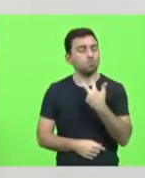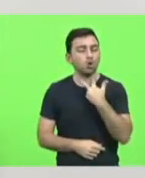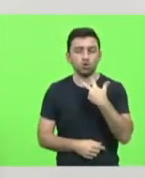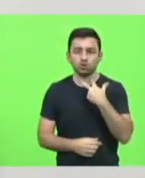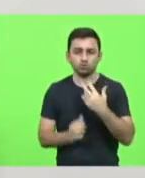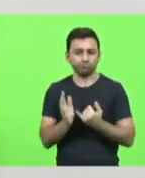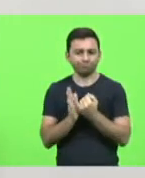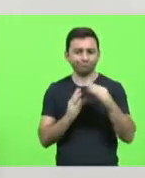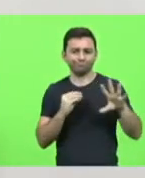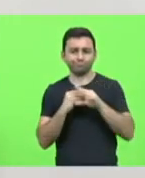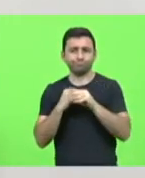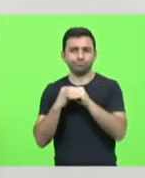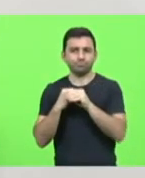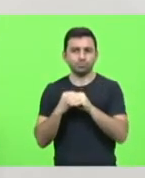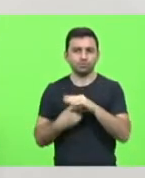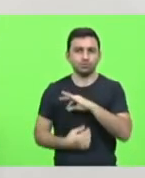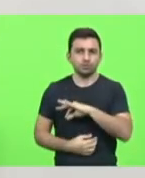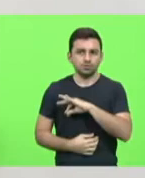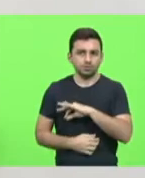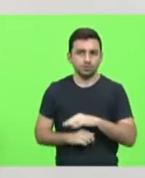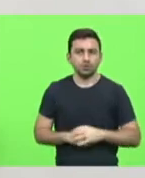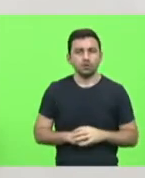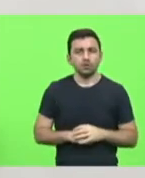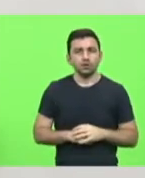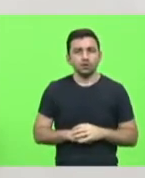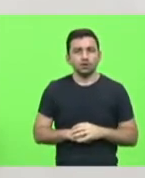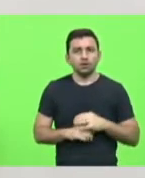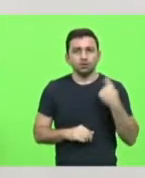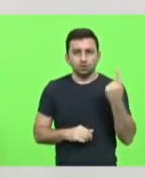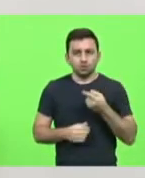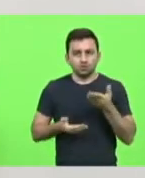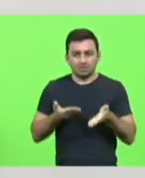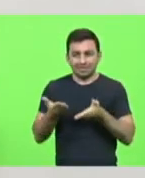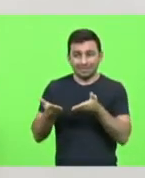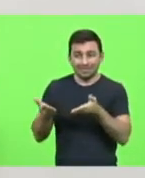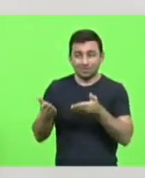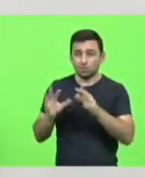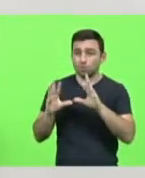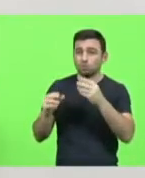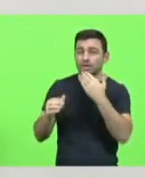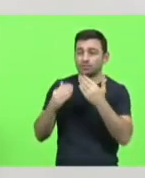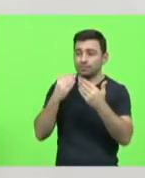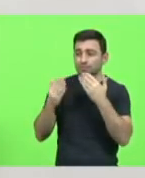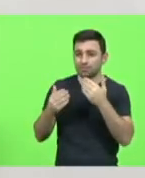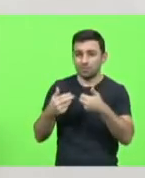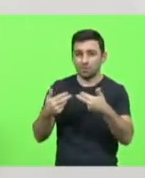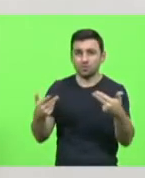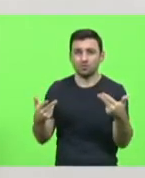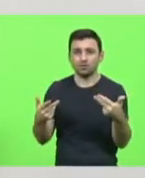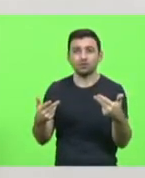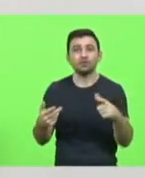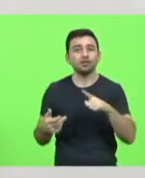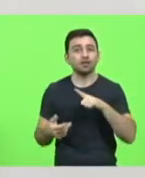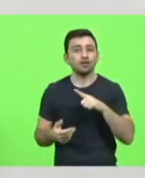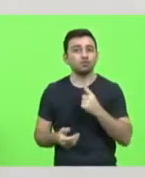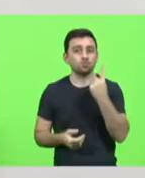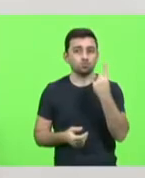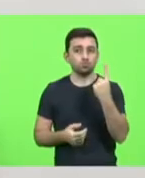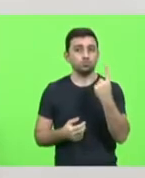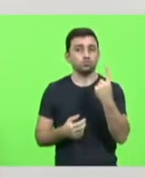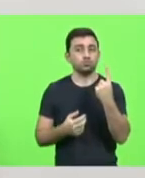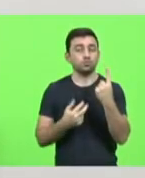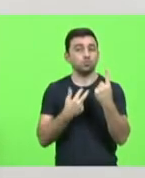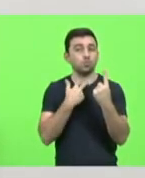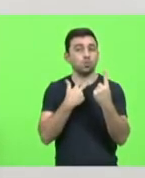inflacionária. Mesmo nós não conseguimos atender todos os pleitos, ou a grande maioria deles, tem uma coisa que a não pode deixar de